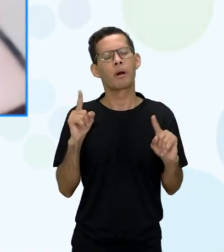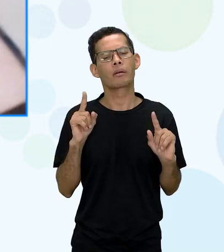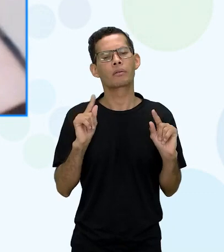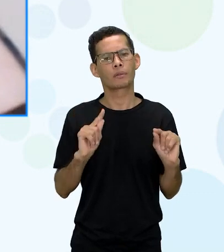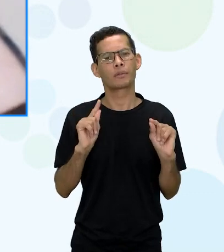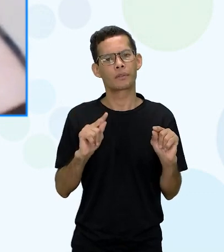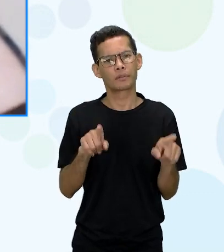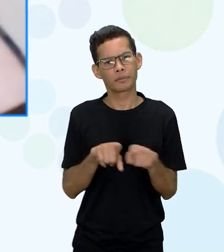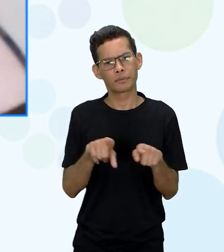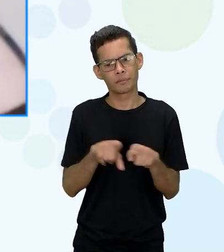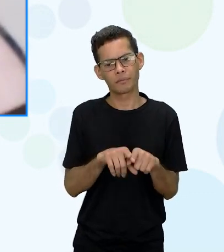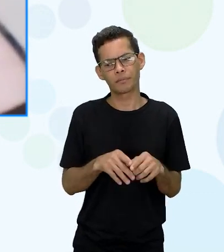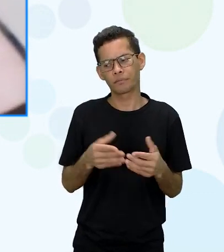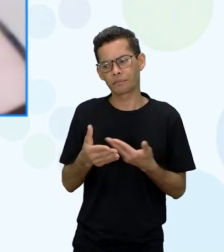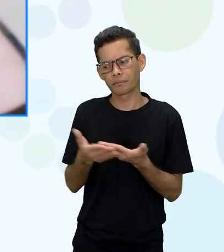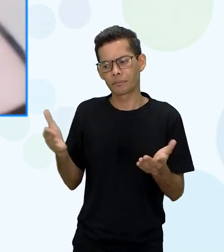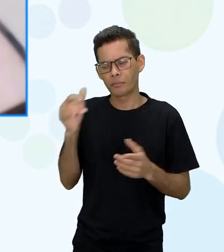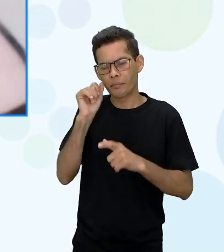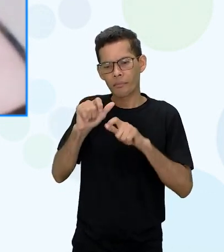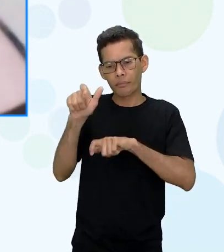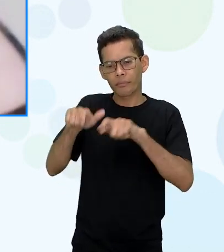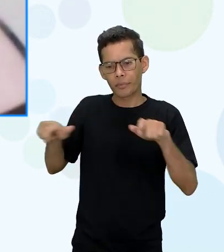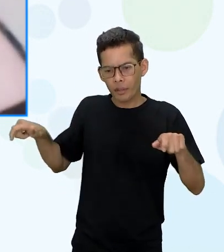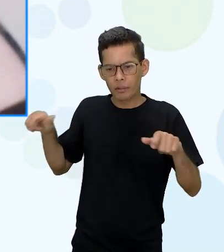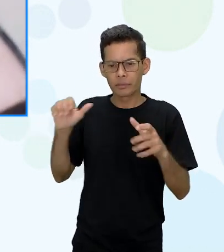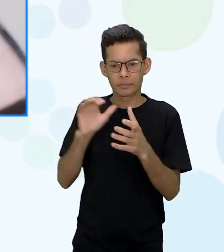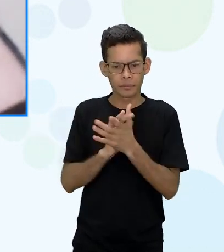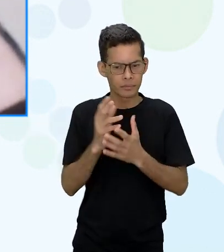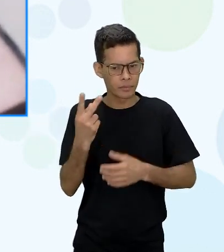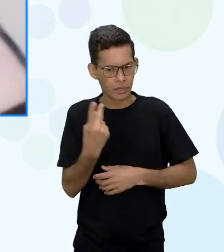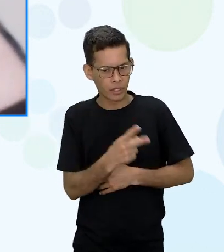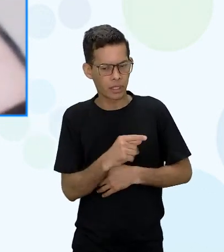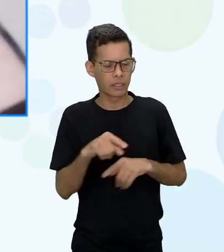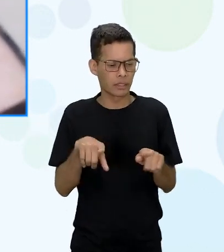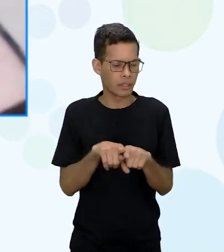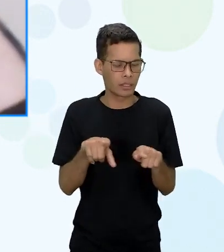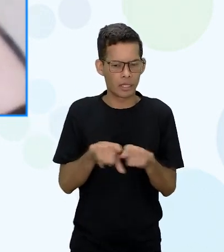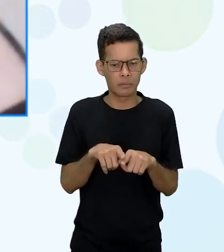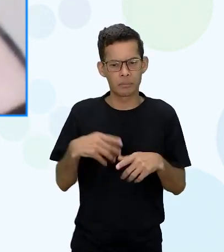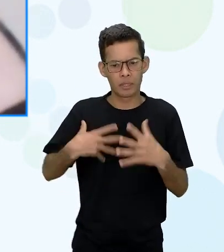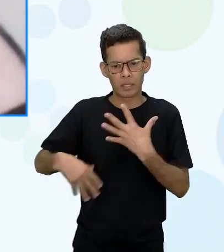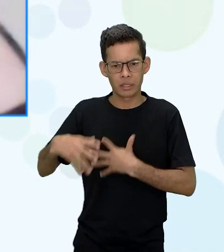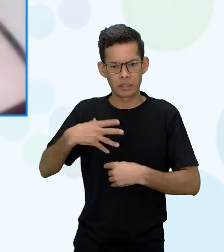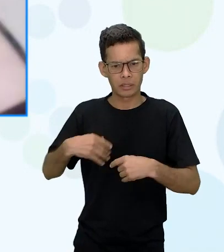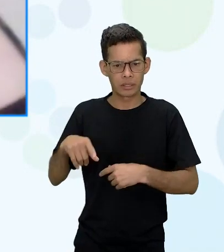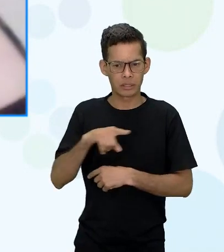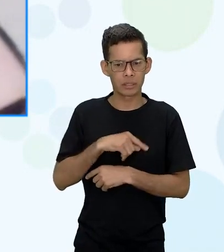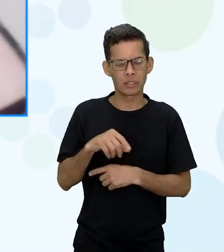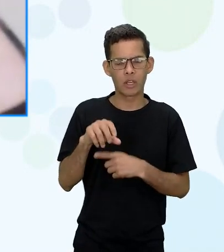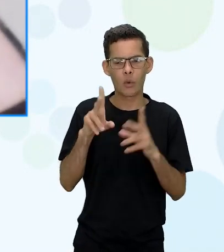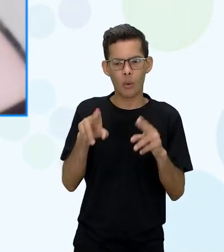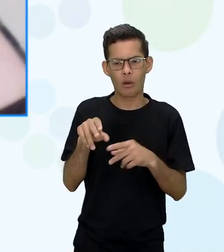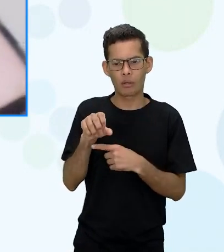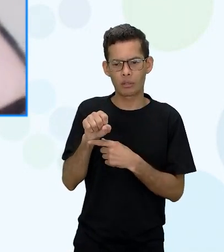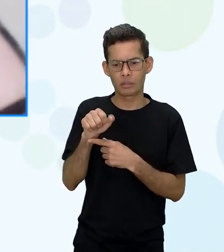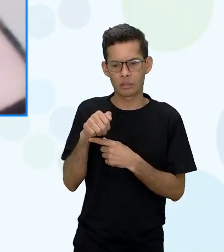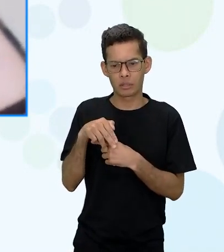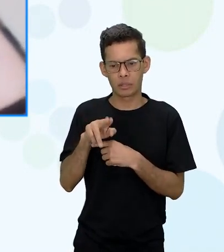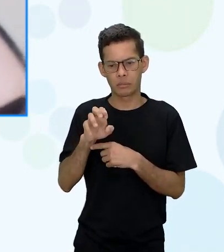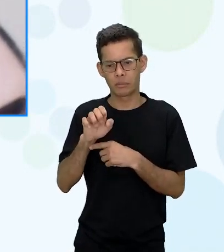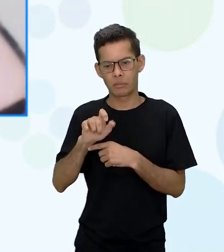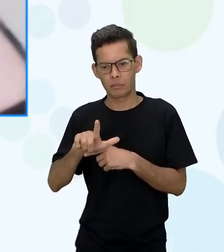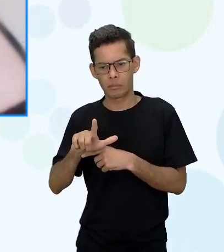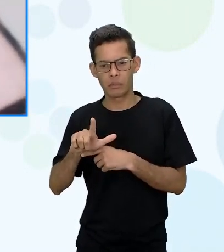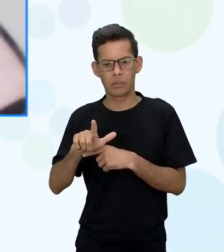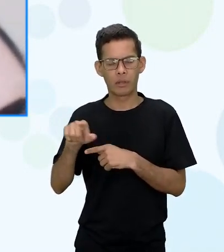também as próprias mulheres deles e as crianças não é aquele Samuel Paris ali ele pegava as próprias